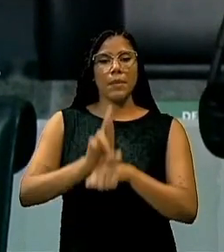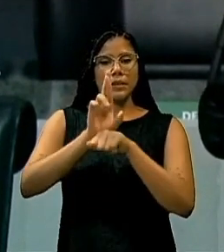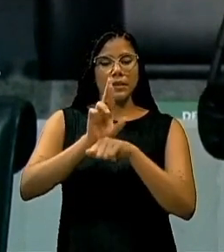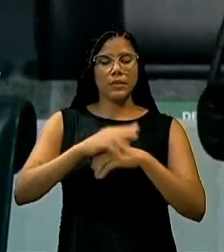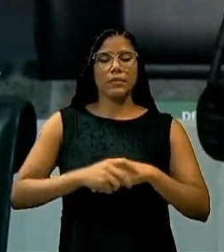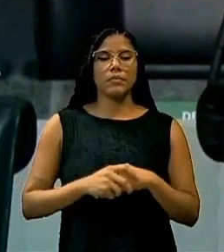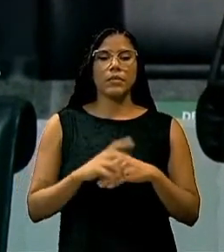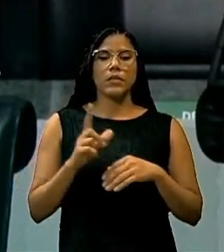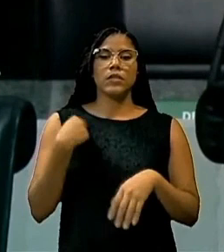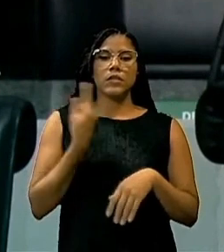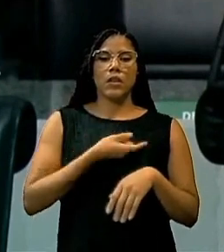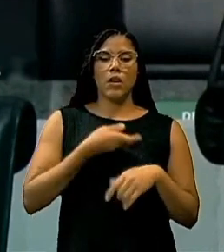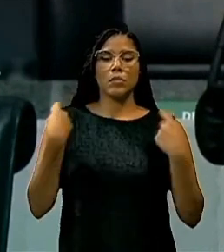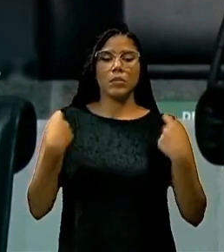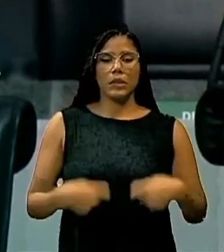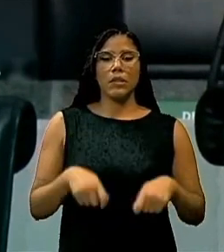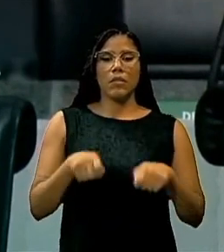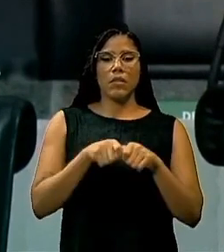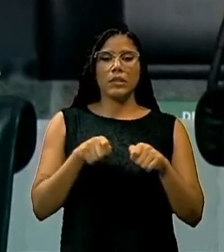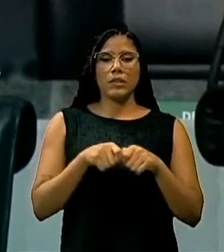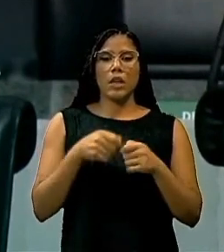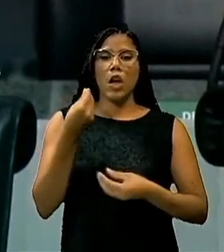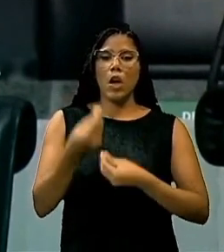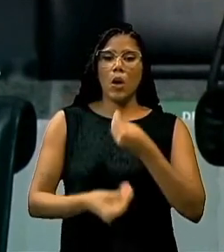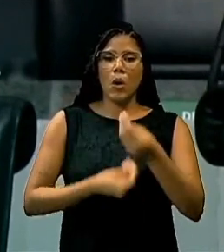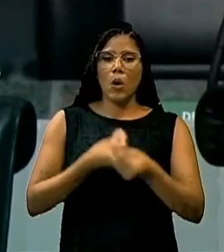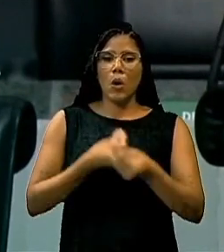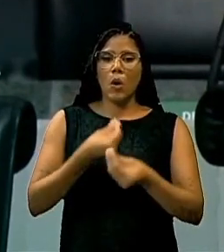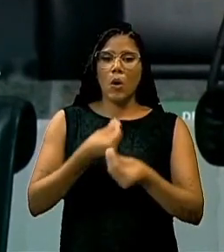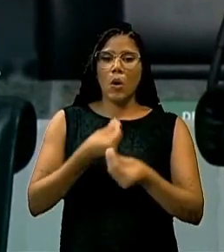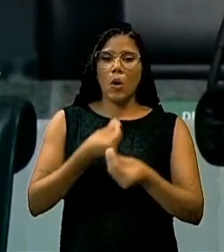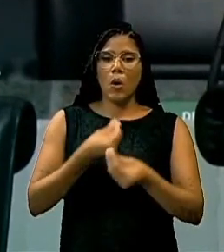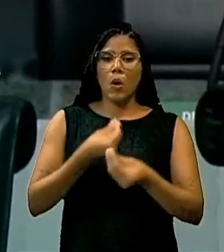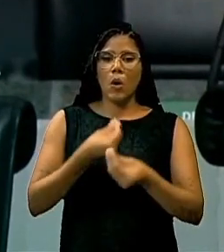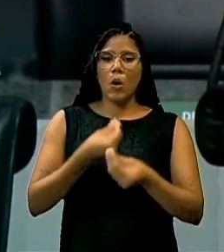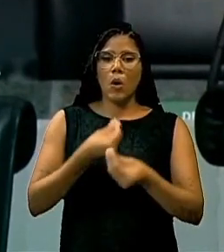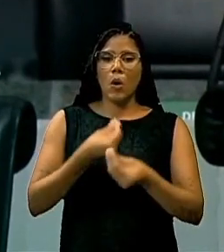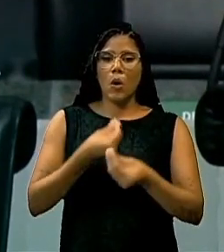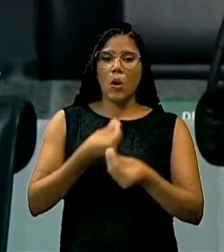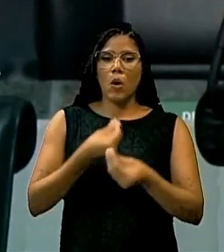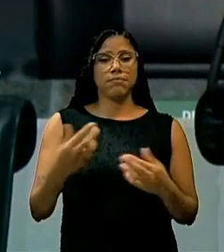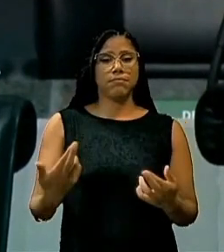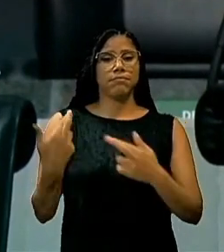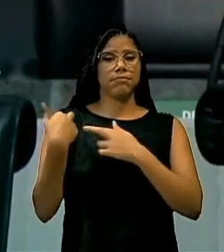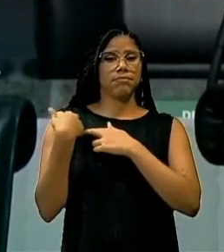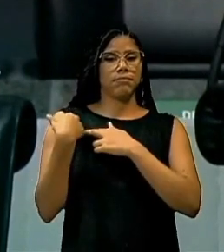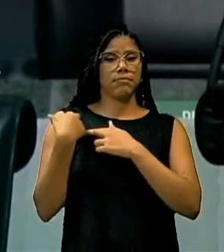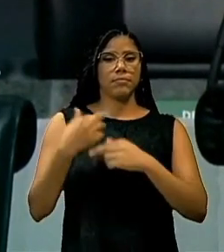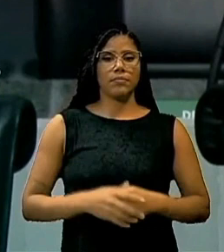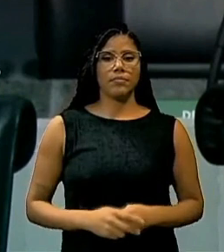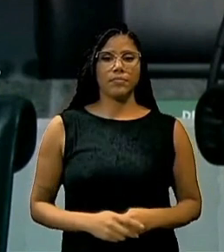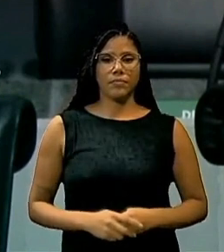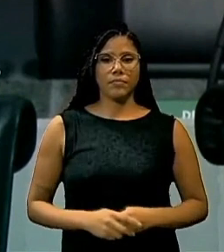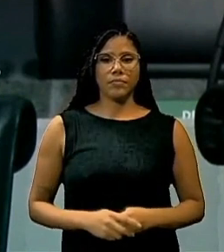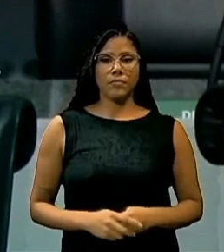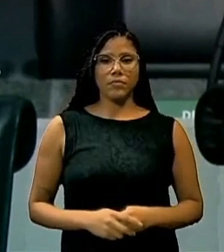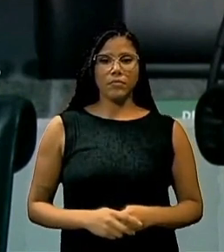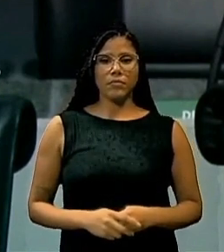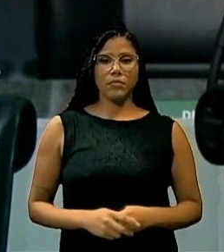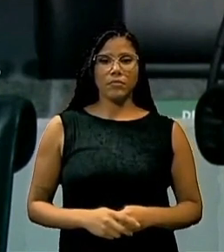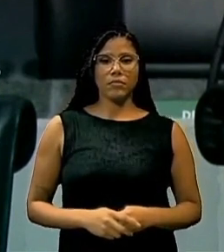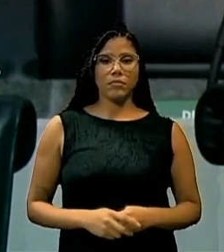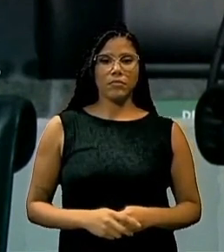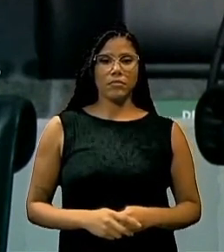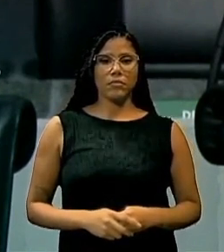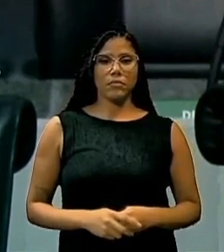E nós temos que fazer isso de forma, antes de mais nada, com muita responsabilidade. E é o que têm